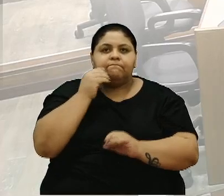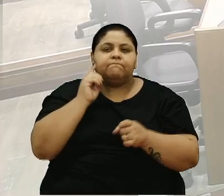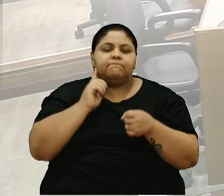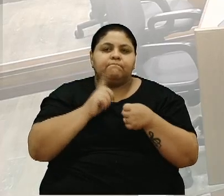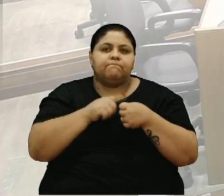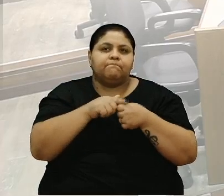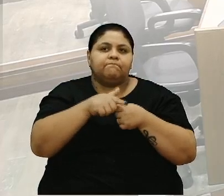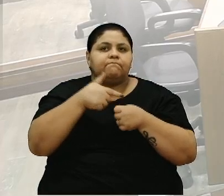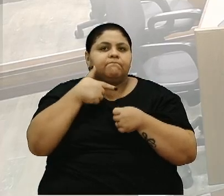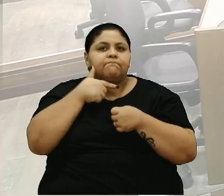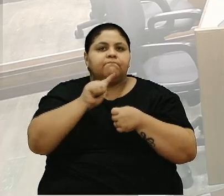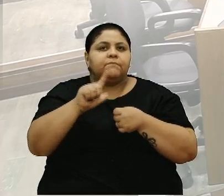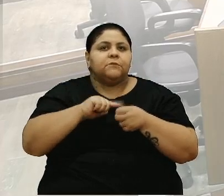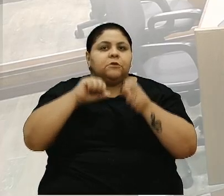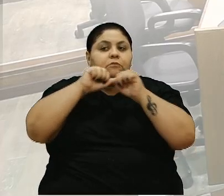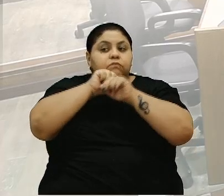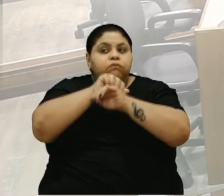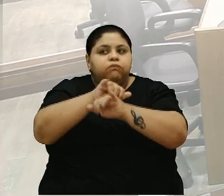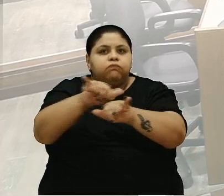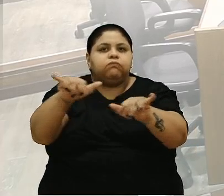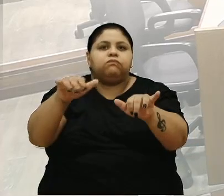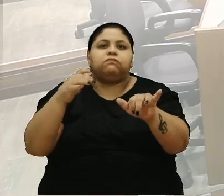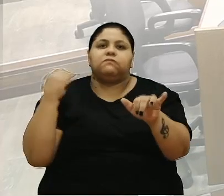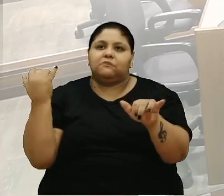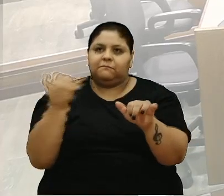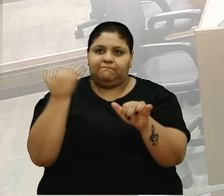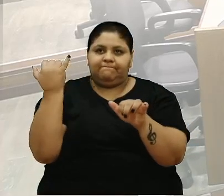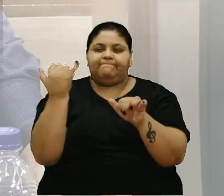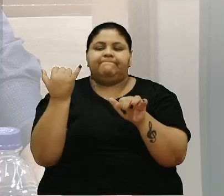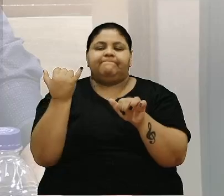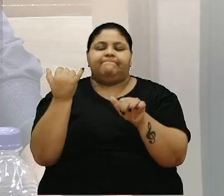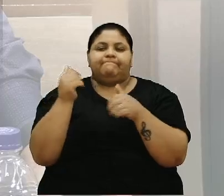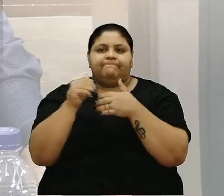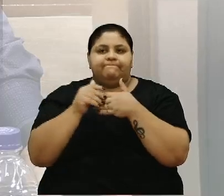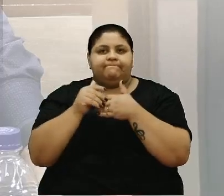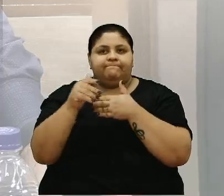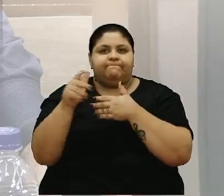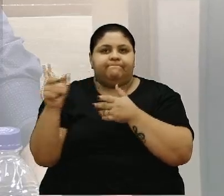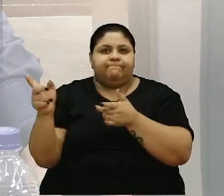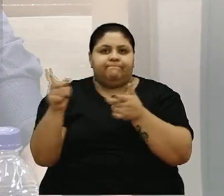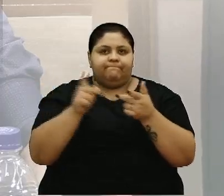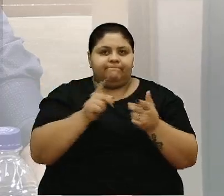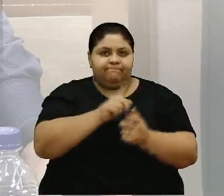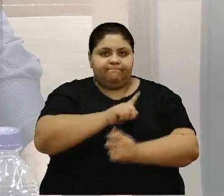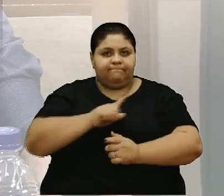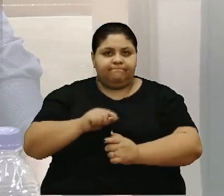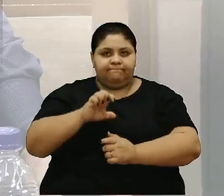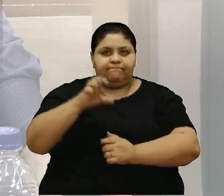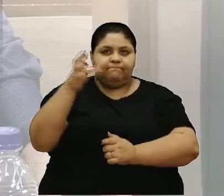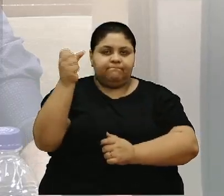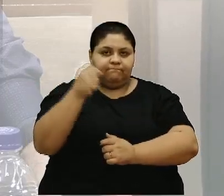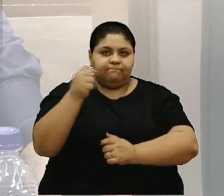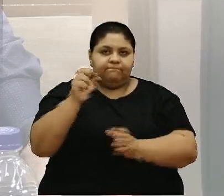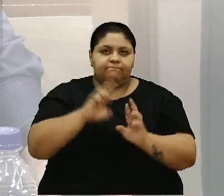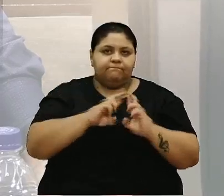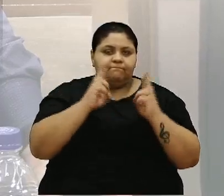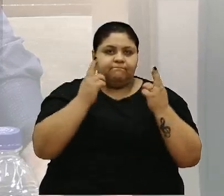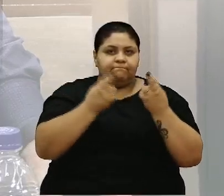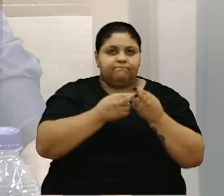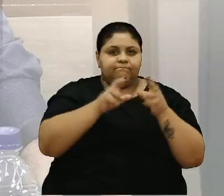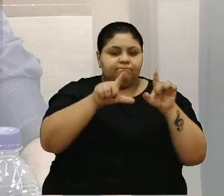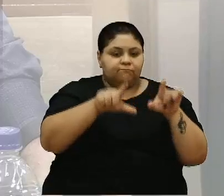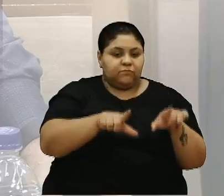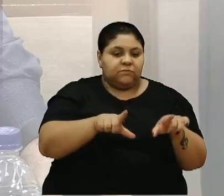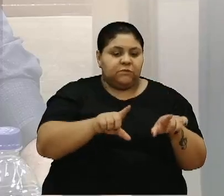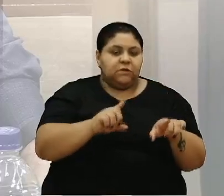ganha uma projeção muito importante e durante a visita do governador Eduardo Leite, em reunião com o gabinete de